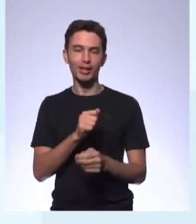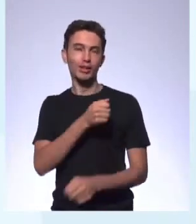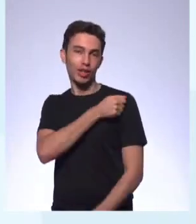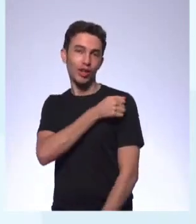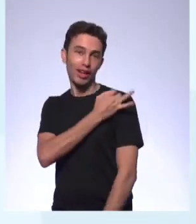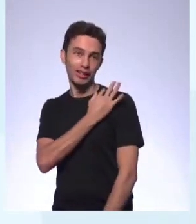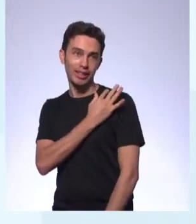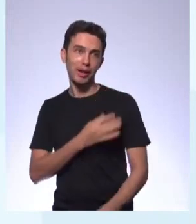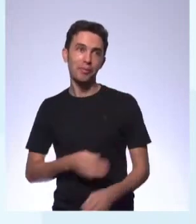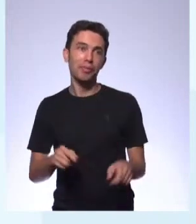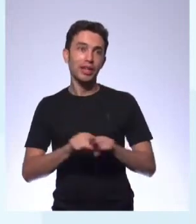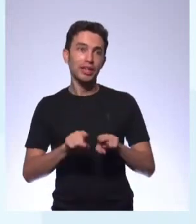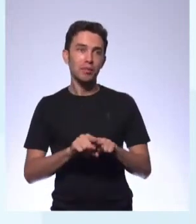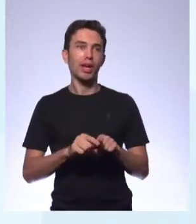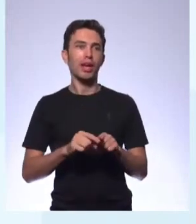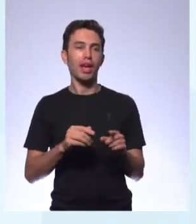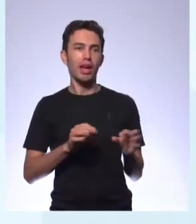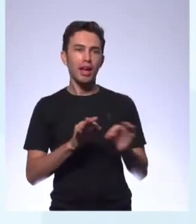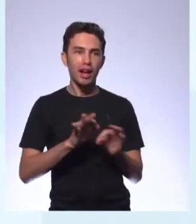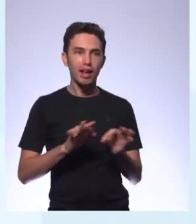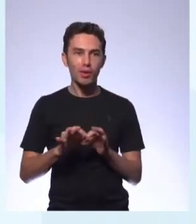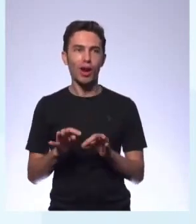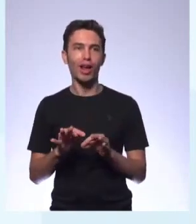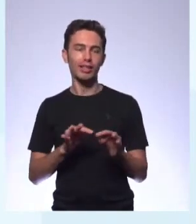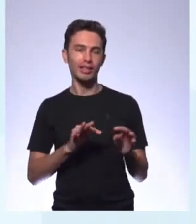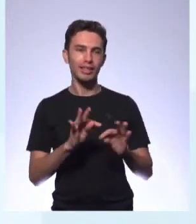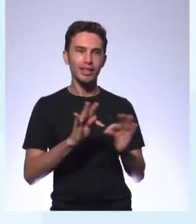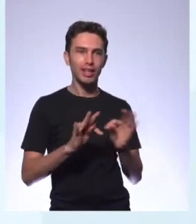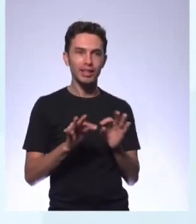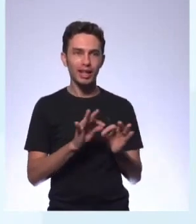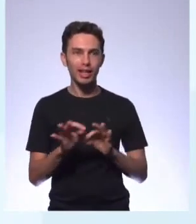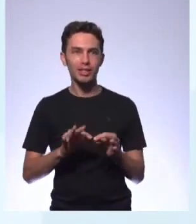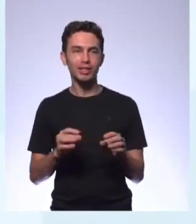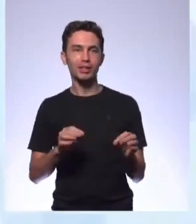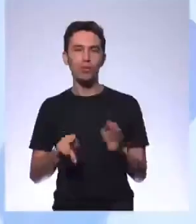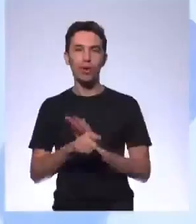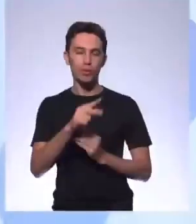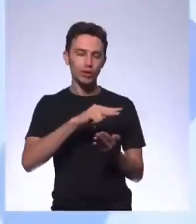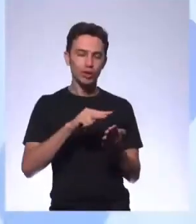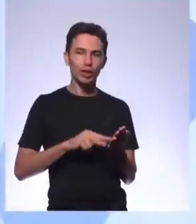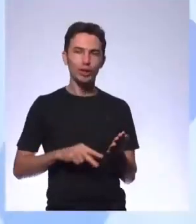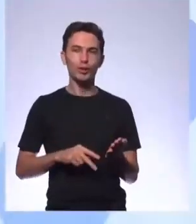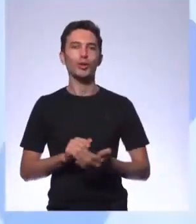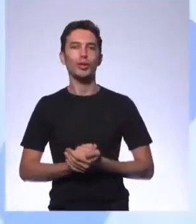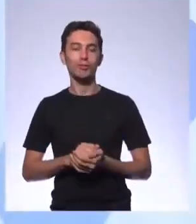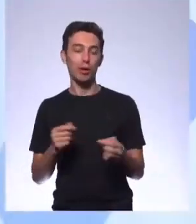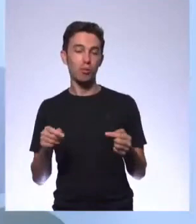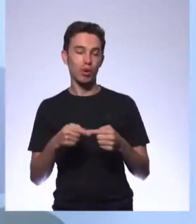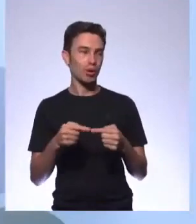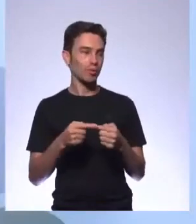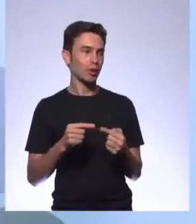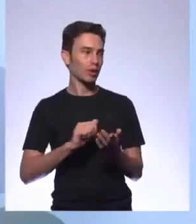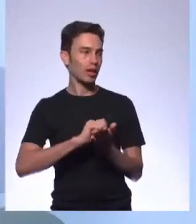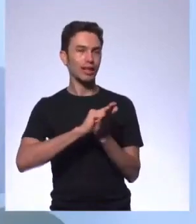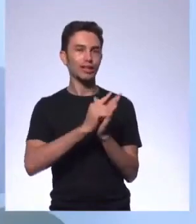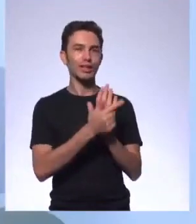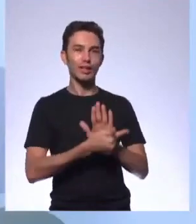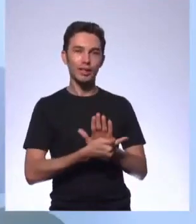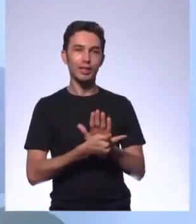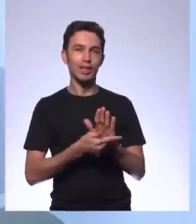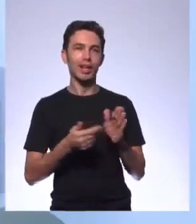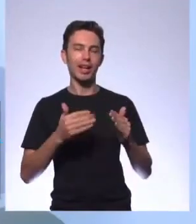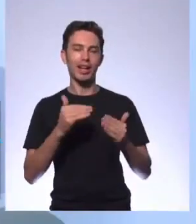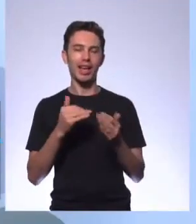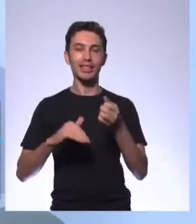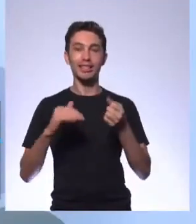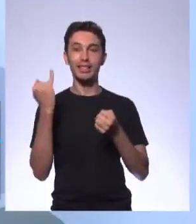características de gênero. Essa é uma das habilidades chamadas essenciais. Isso mesmo, né, professor Mauro? Então, só